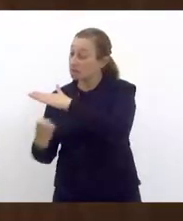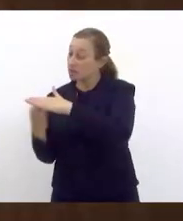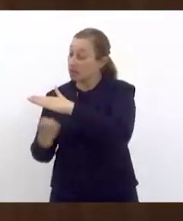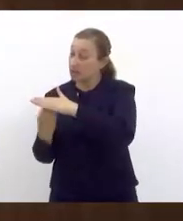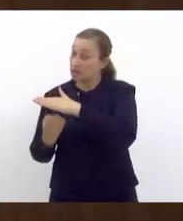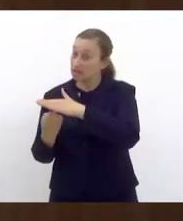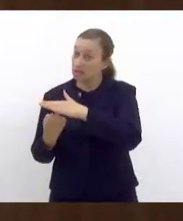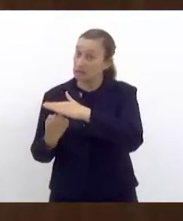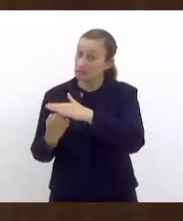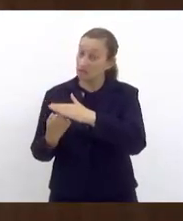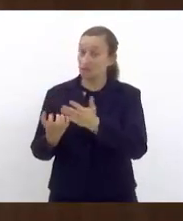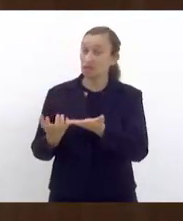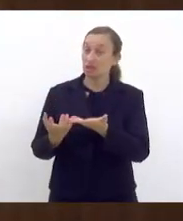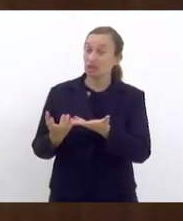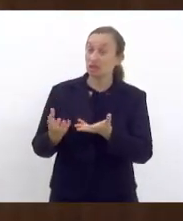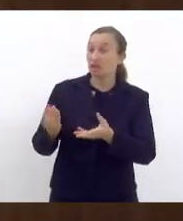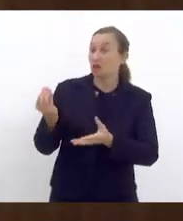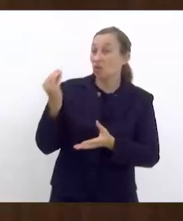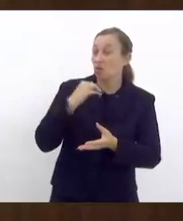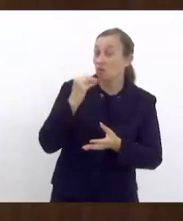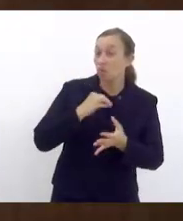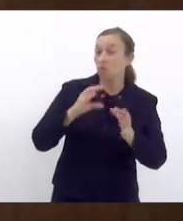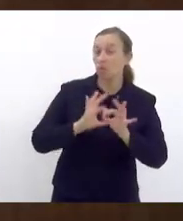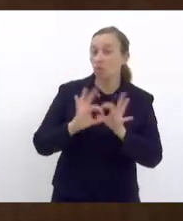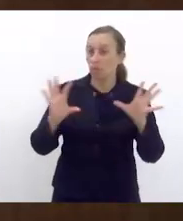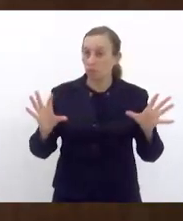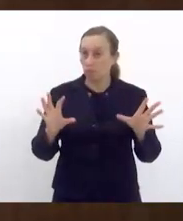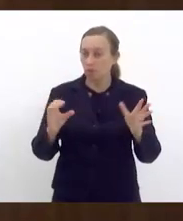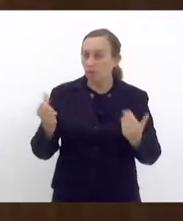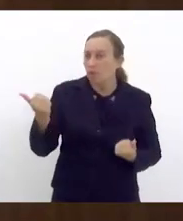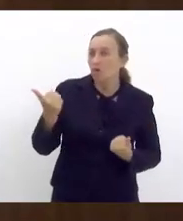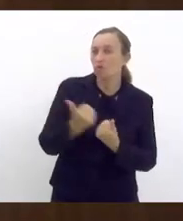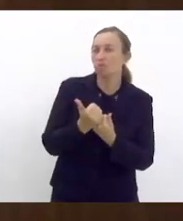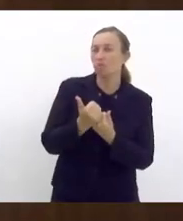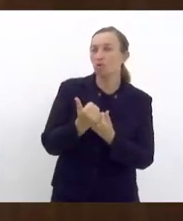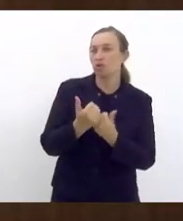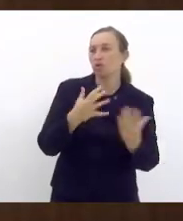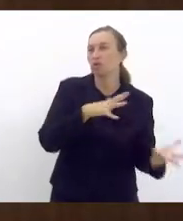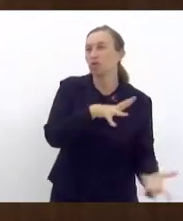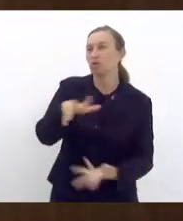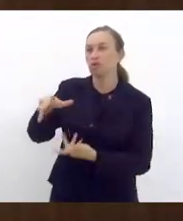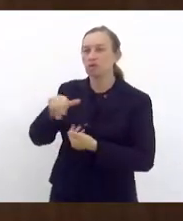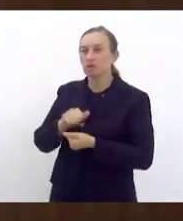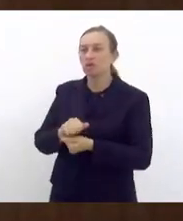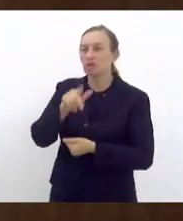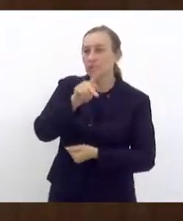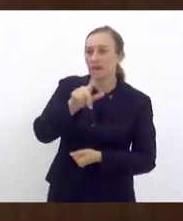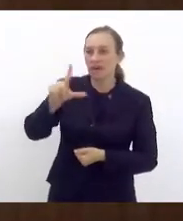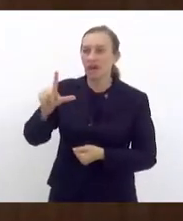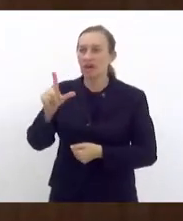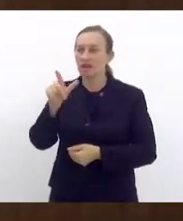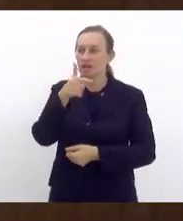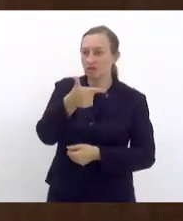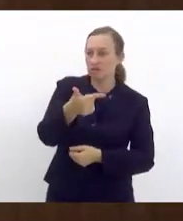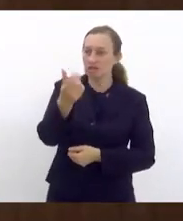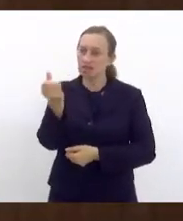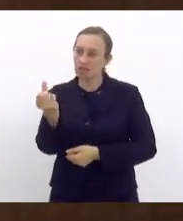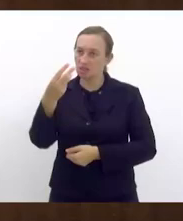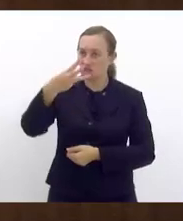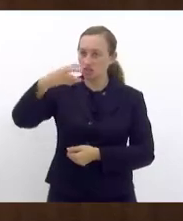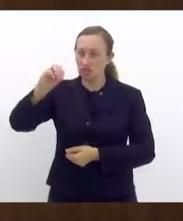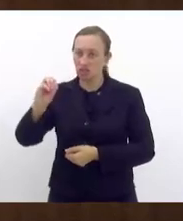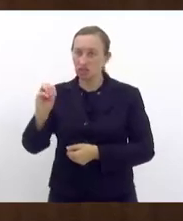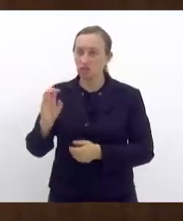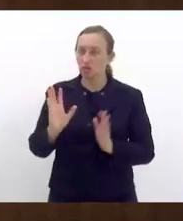frágil democracia possa se fortalecer, apoio incondicional à PL 2630, que hoje